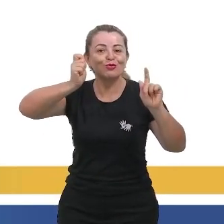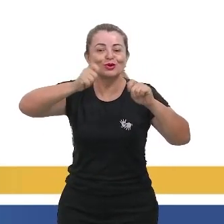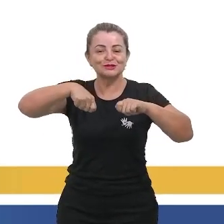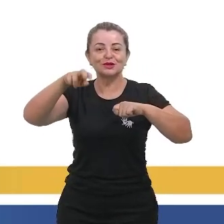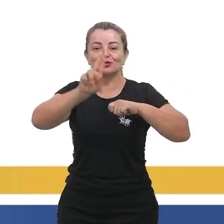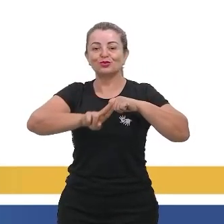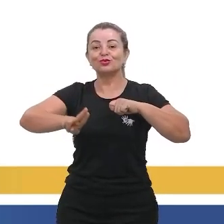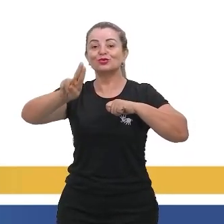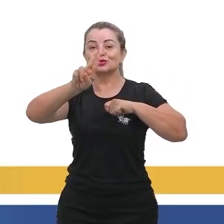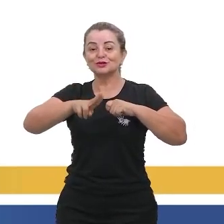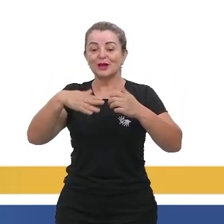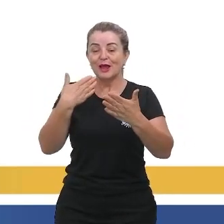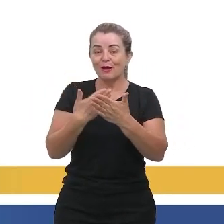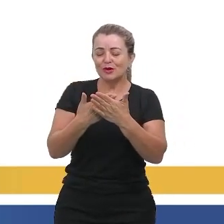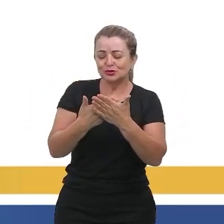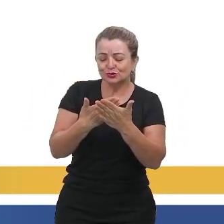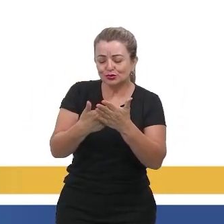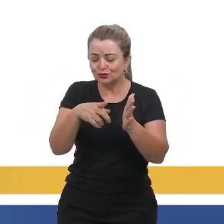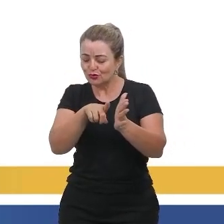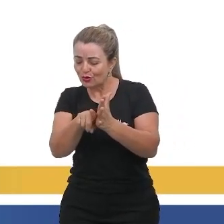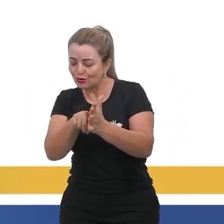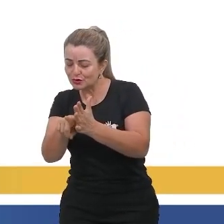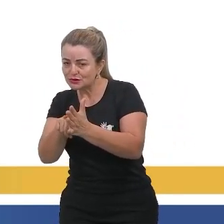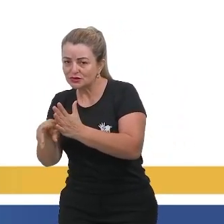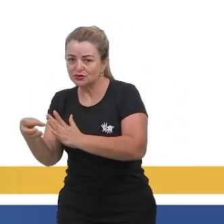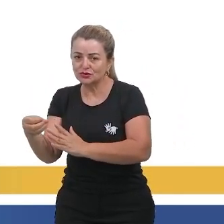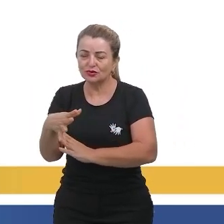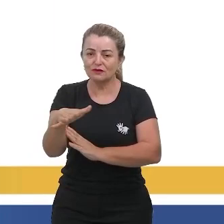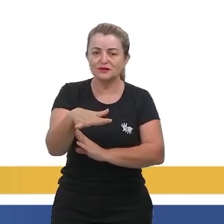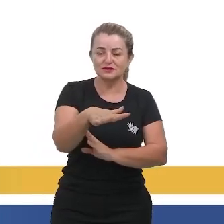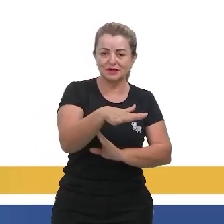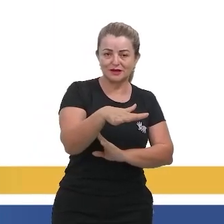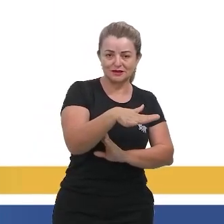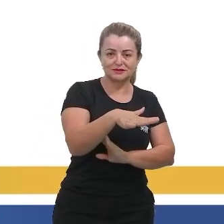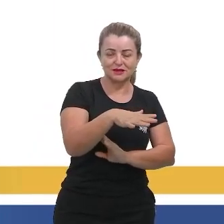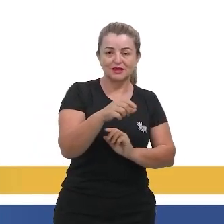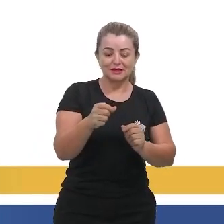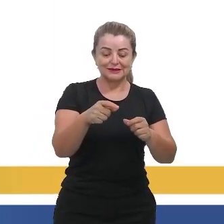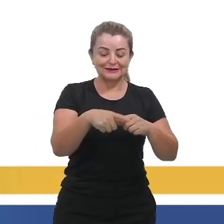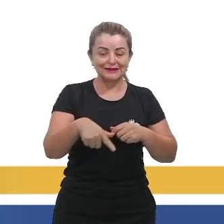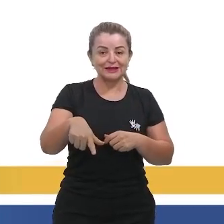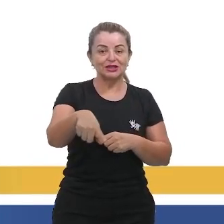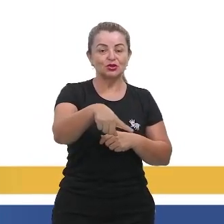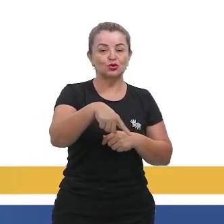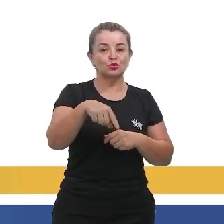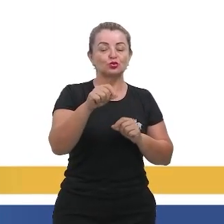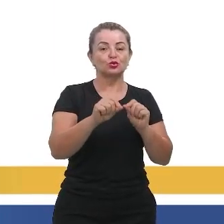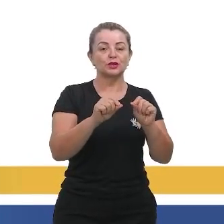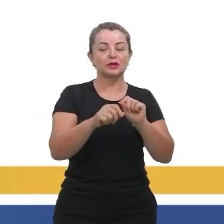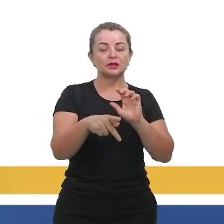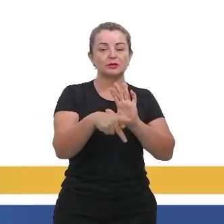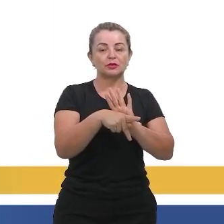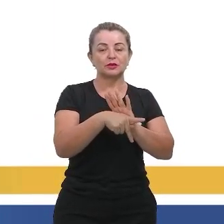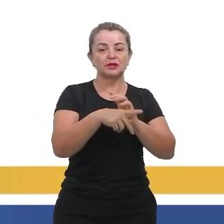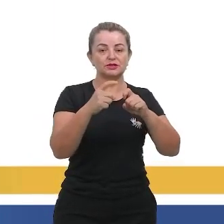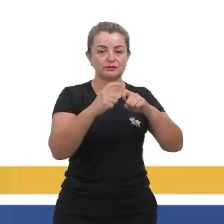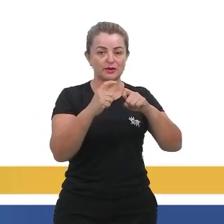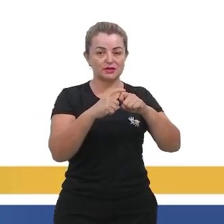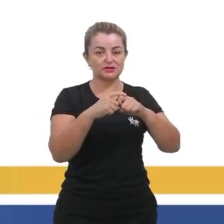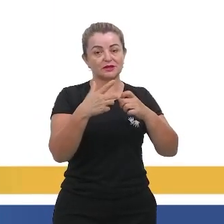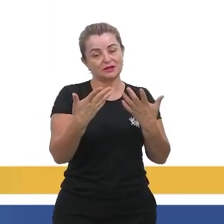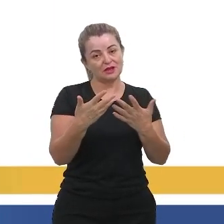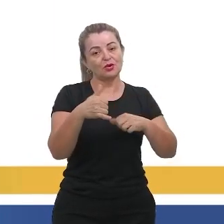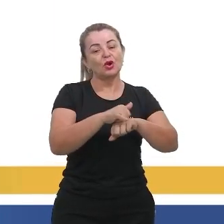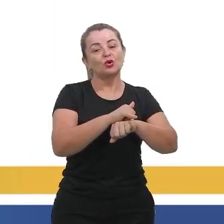para estudos de novas comunidades na abordagem médica. É, de certa forma, pioneiro. E sem dúvida um instrumento de